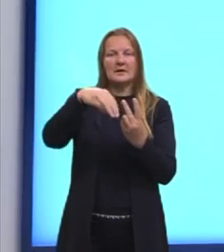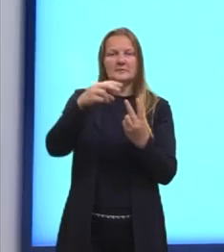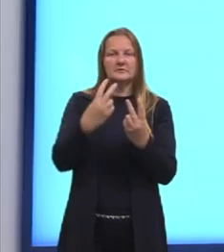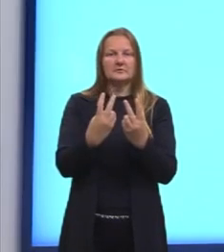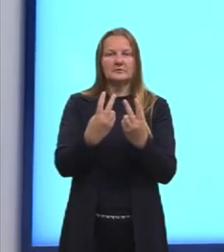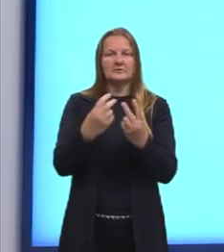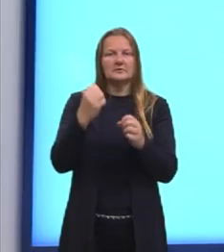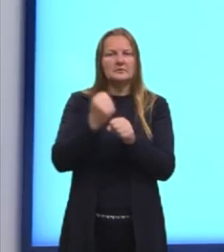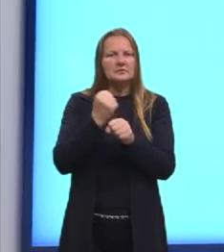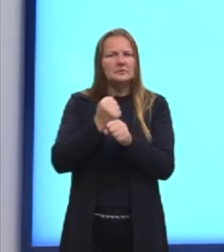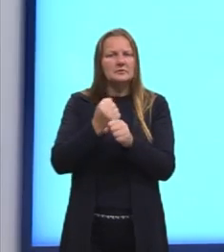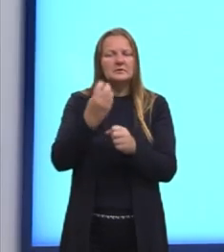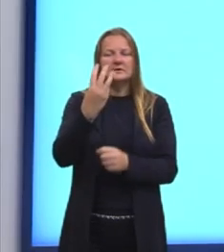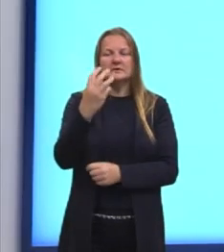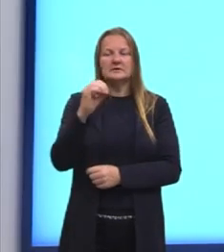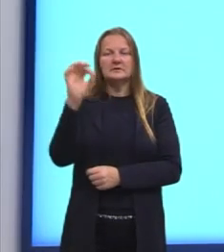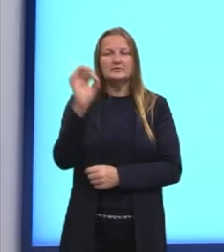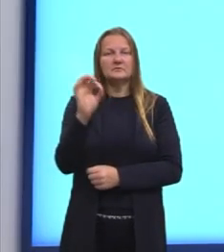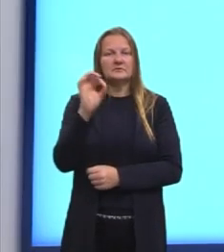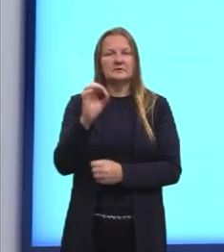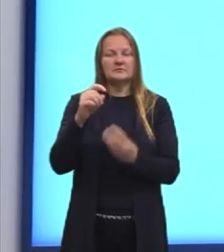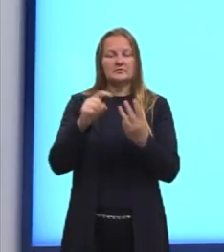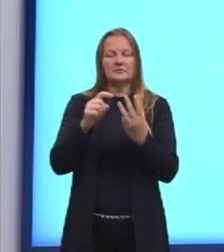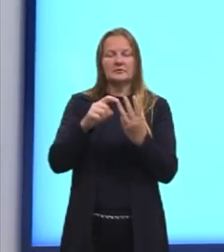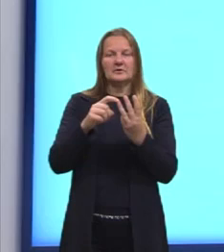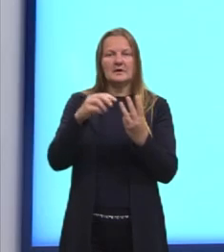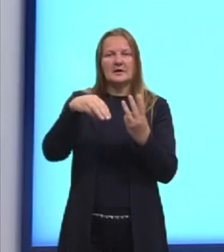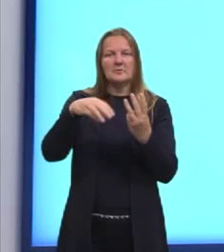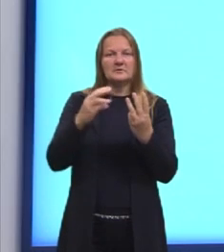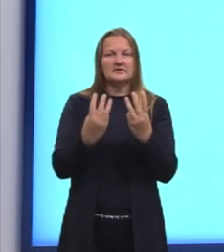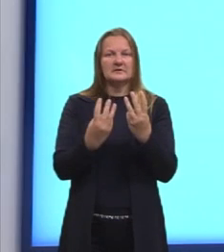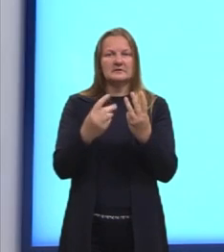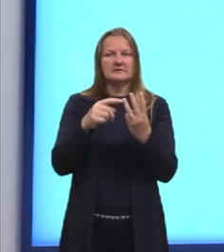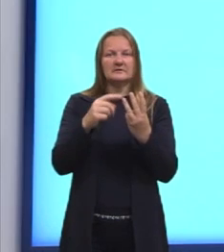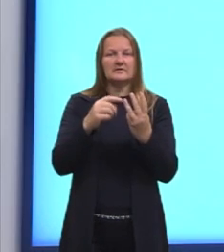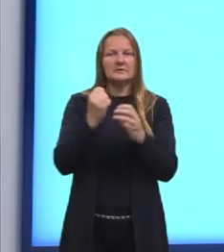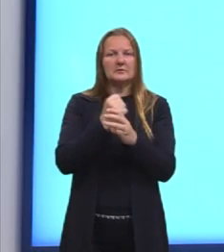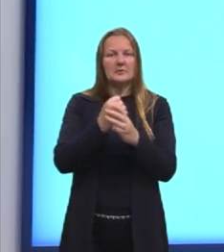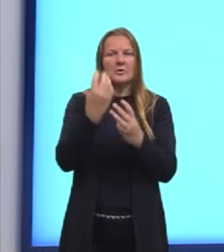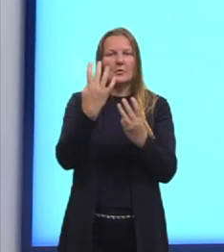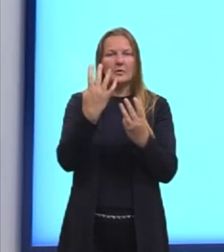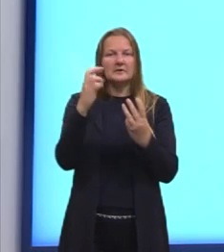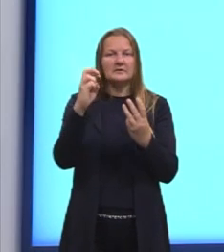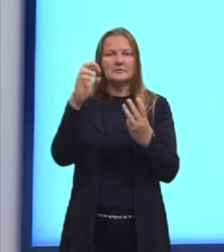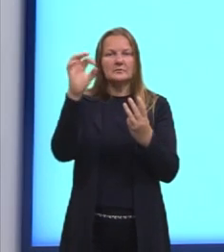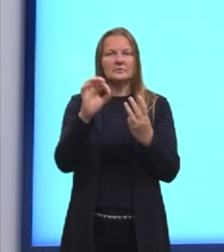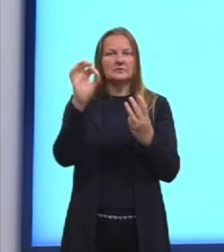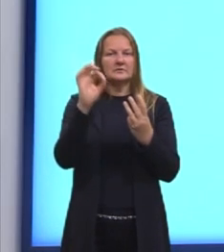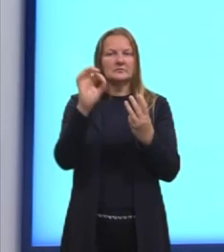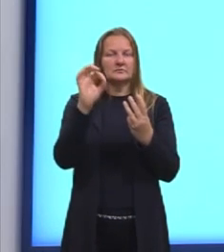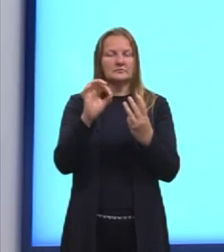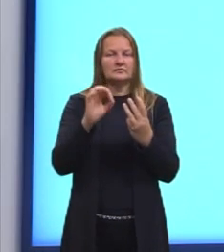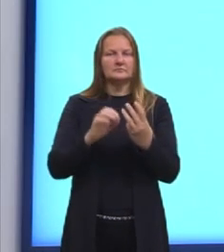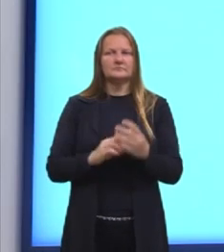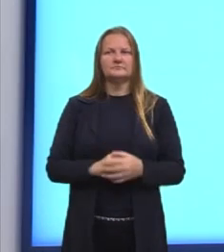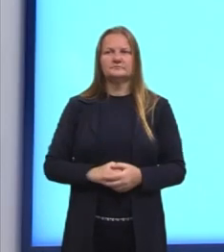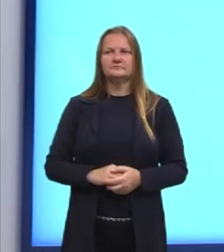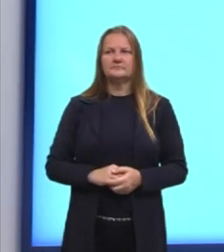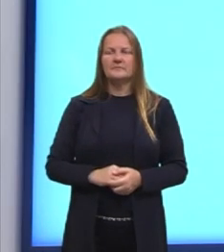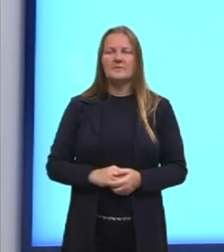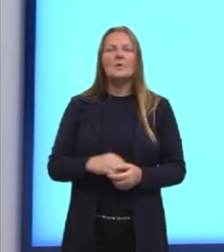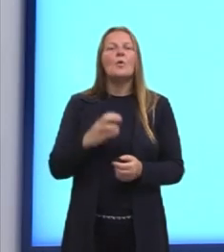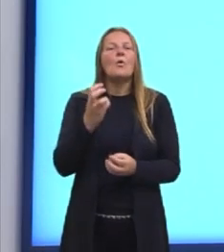produz 30% e a máquina M3 produz 45%. O